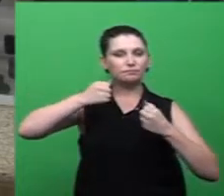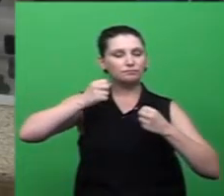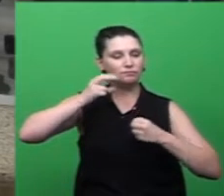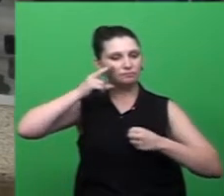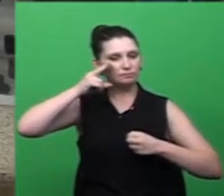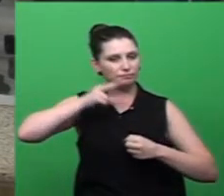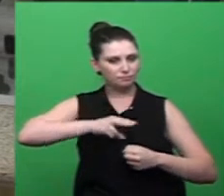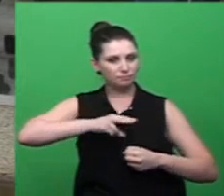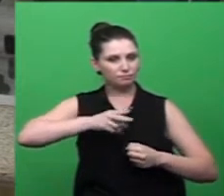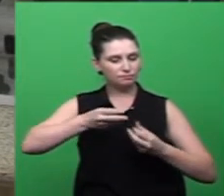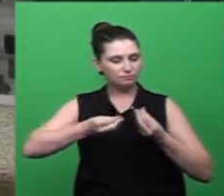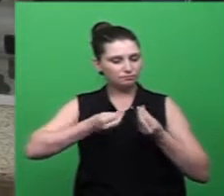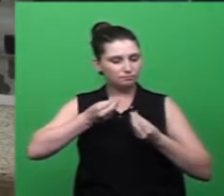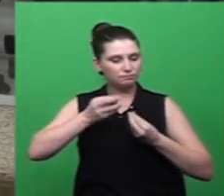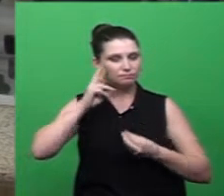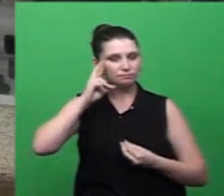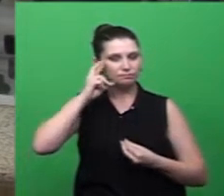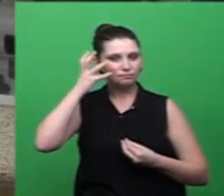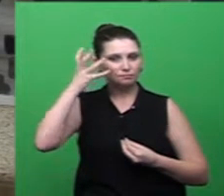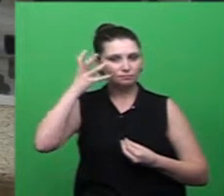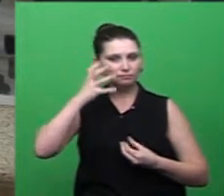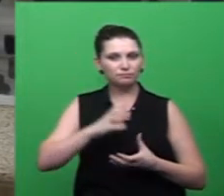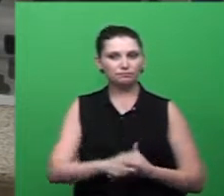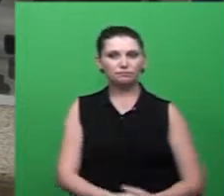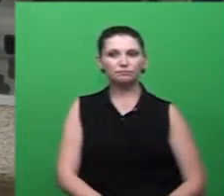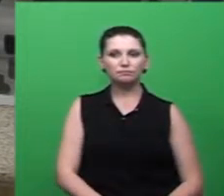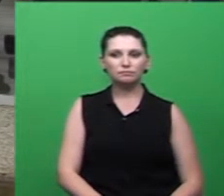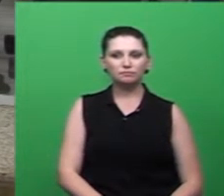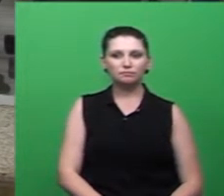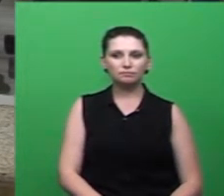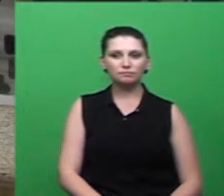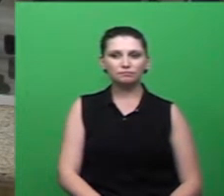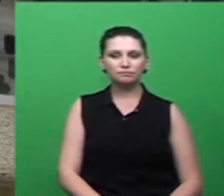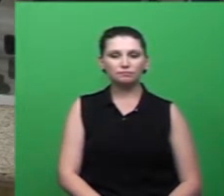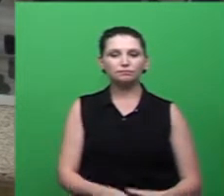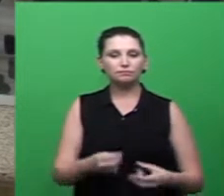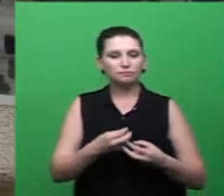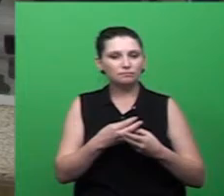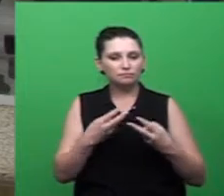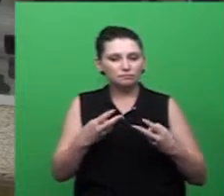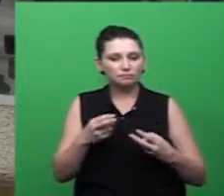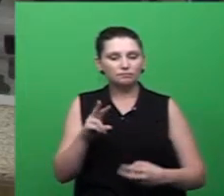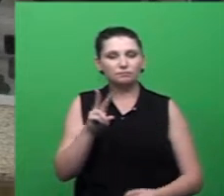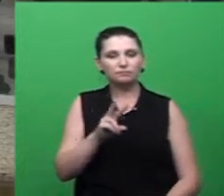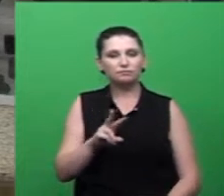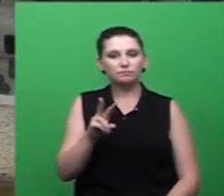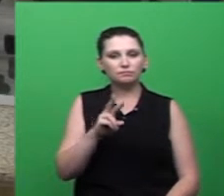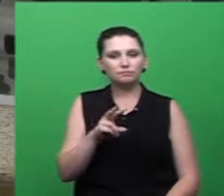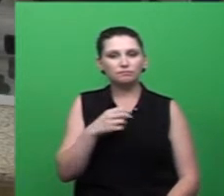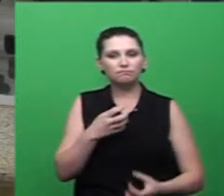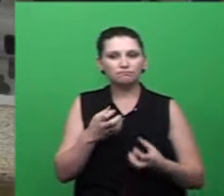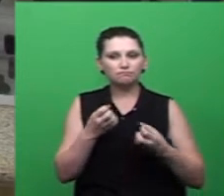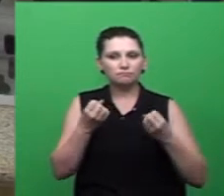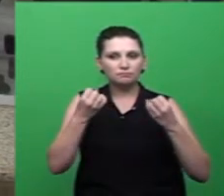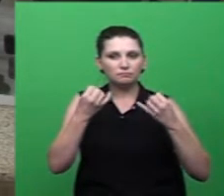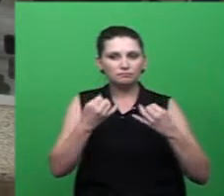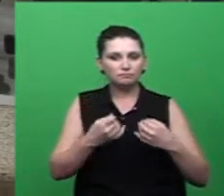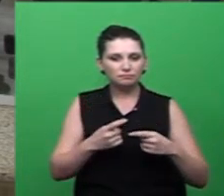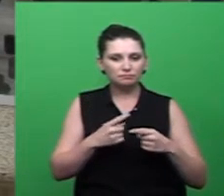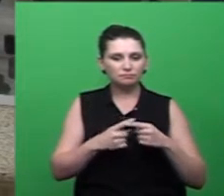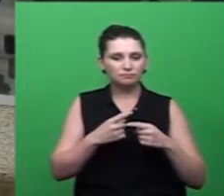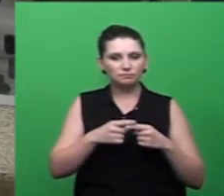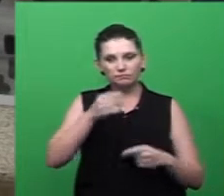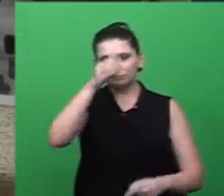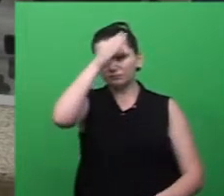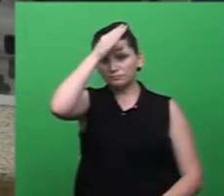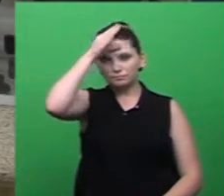E muitos, nessa casa, muitos vereadores, sobre isso é a tribuna, com a preocupação, exatamente, como está a situação em Criciúma, em